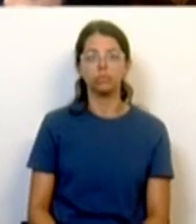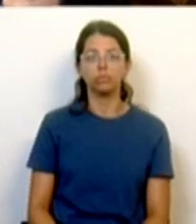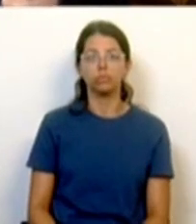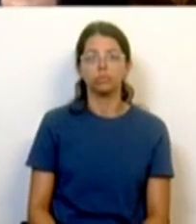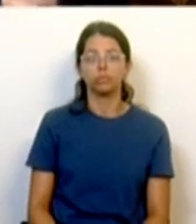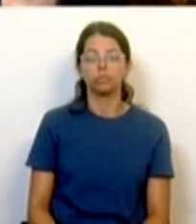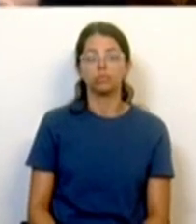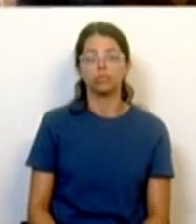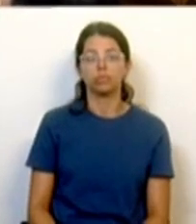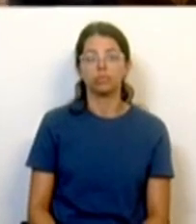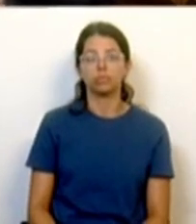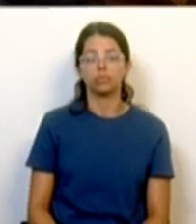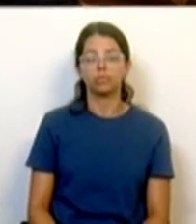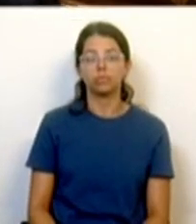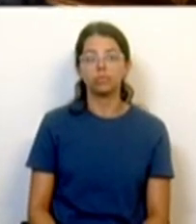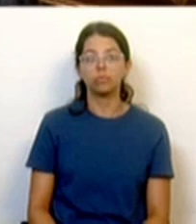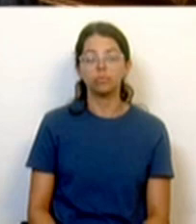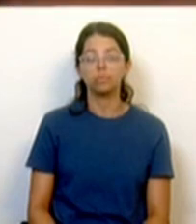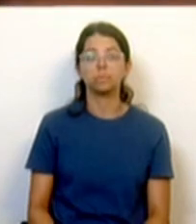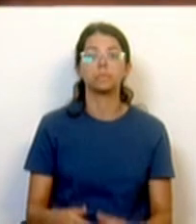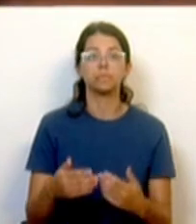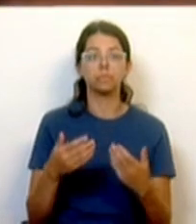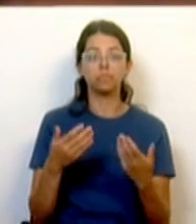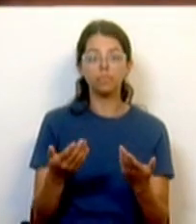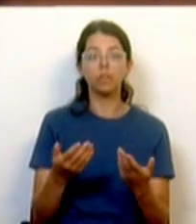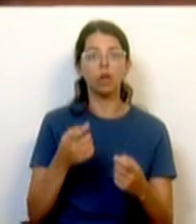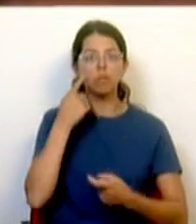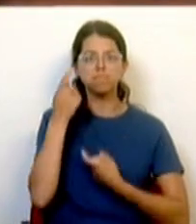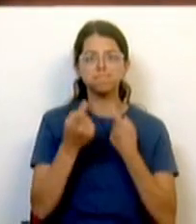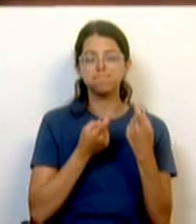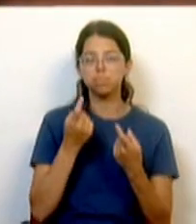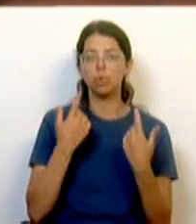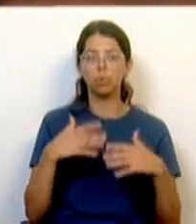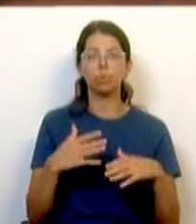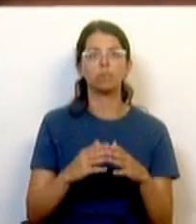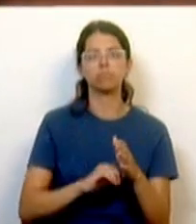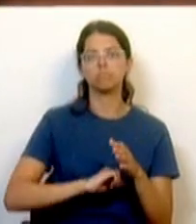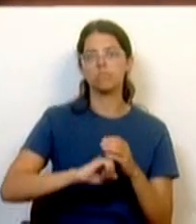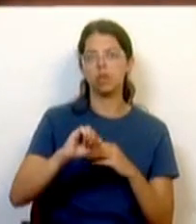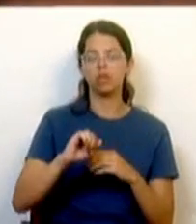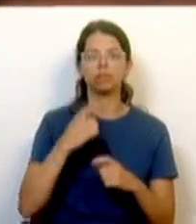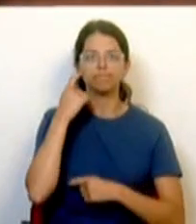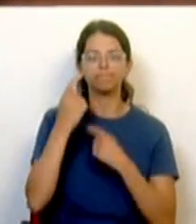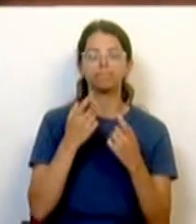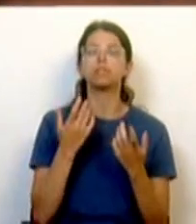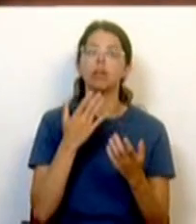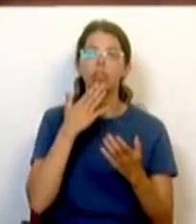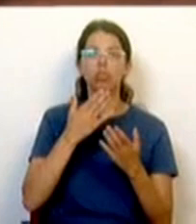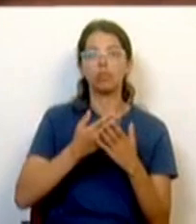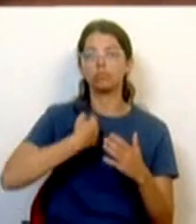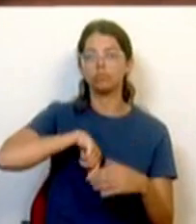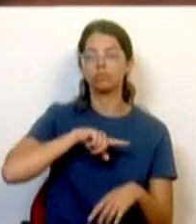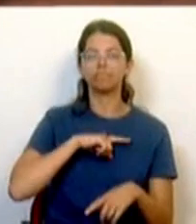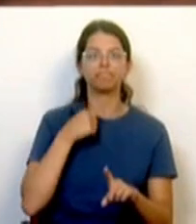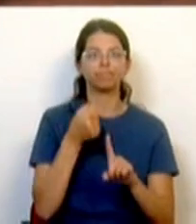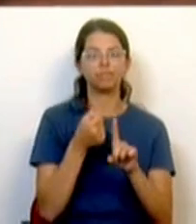O aumento exponencial da procura é evidente que nos coloca a todos um desafio de